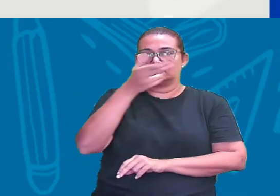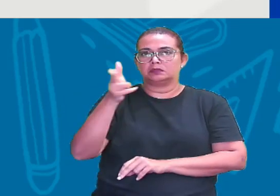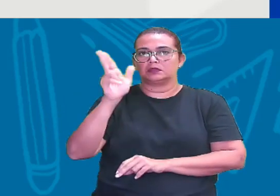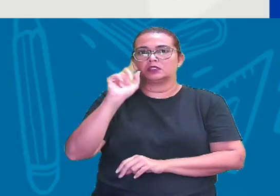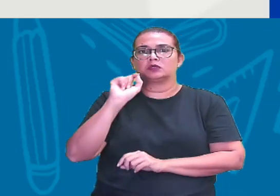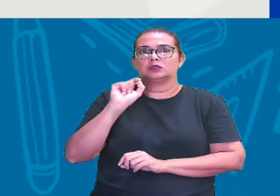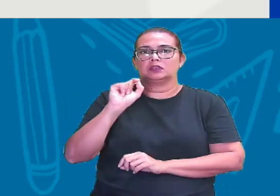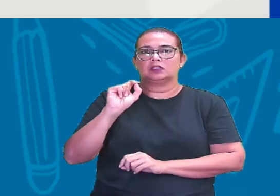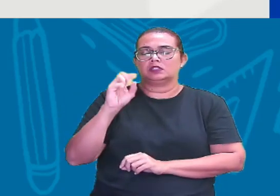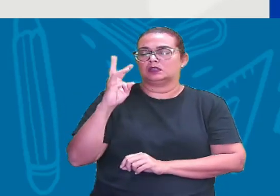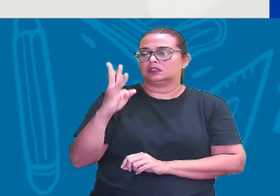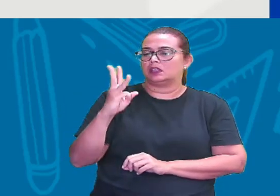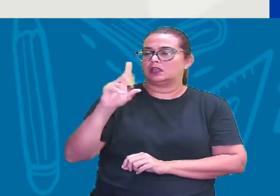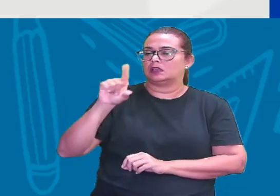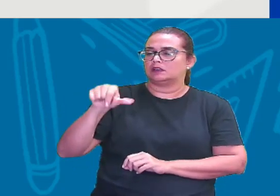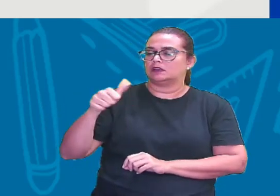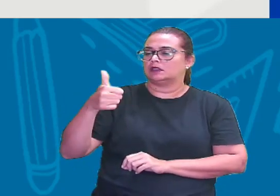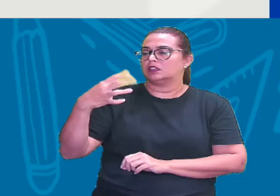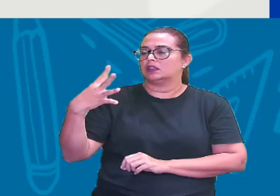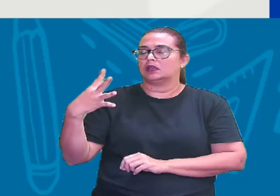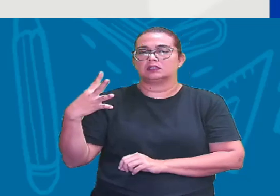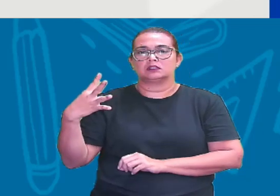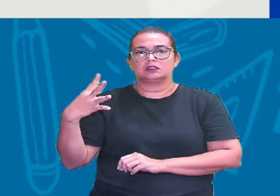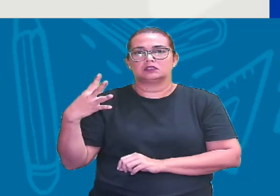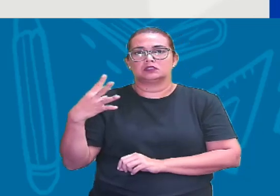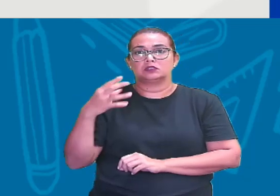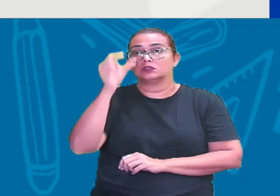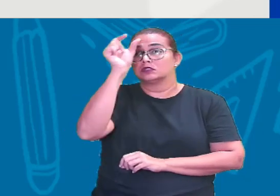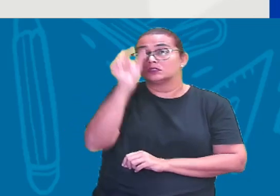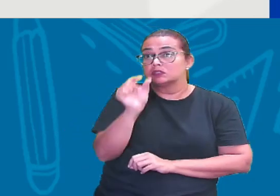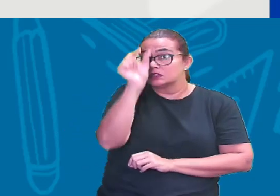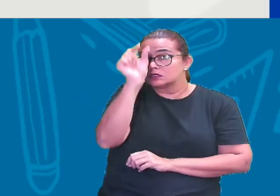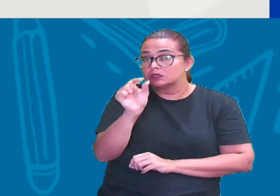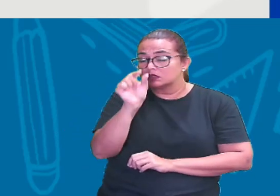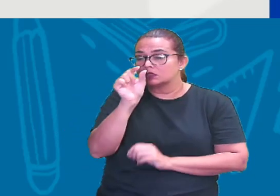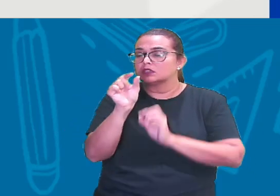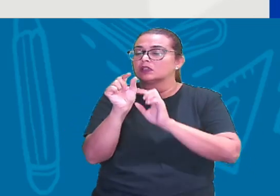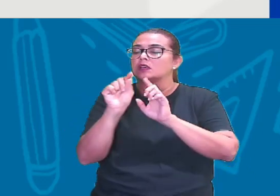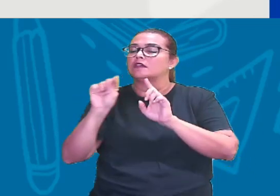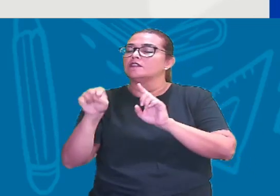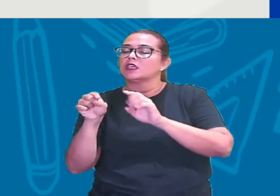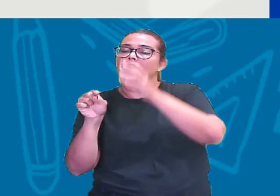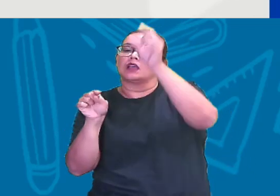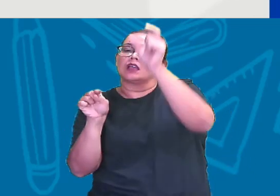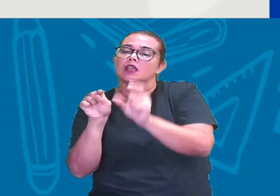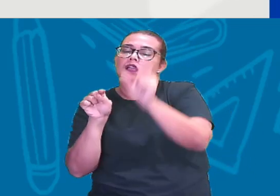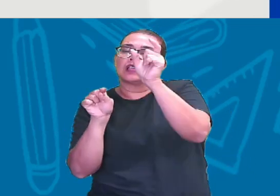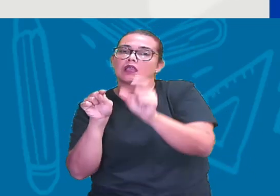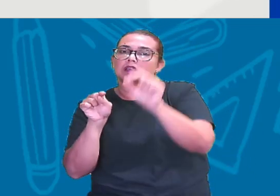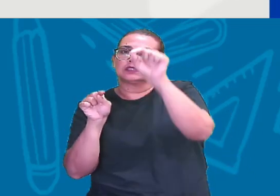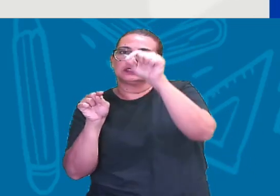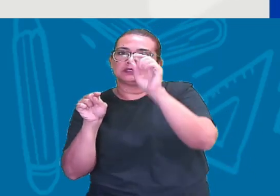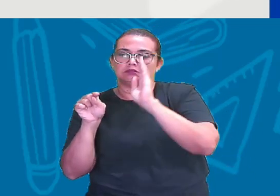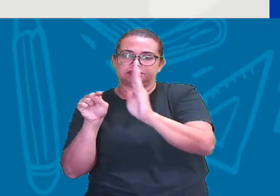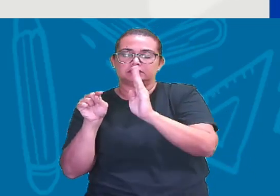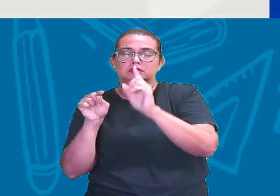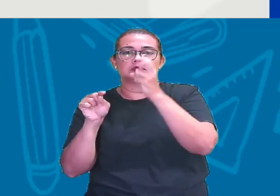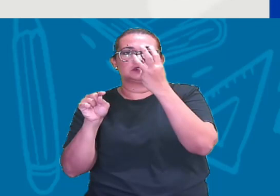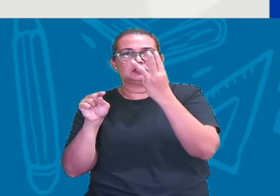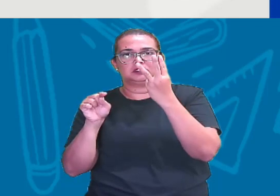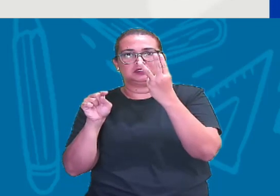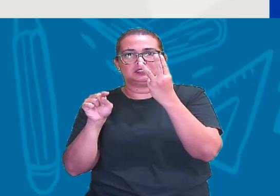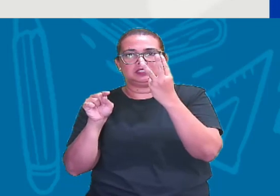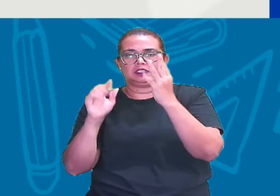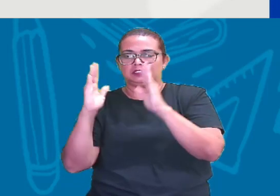Quem é começa? Quem é que está na frente? Quem é o inteiro? 3 Então ele vai estar entre 3 e 4